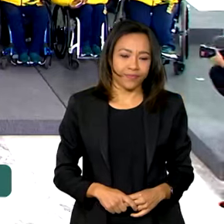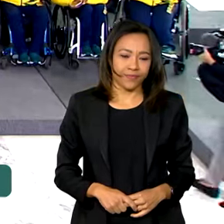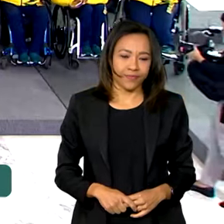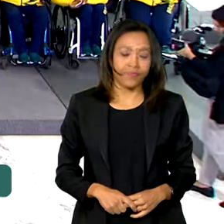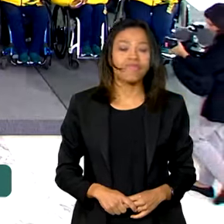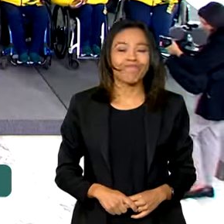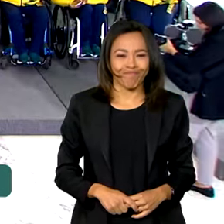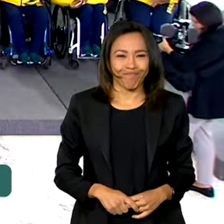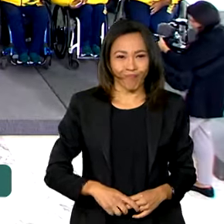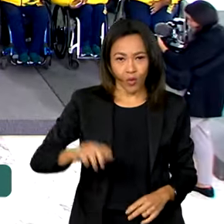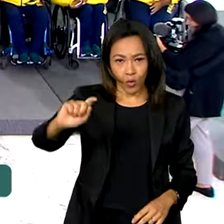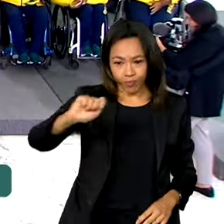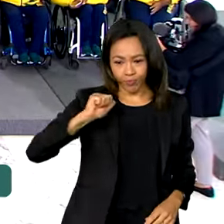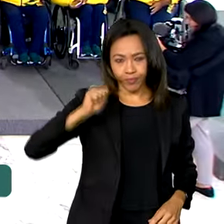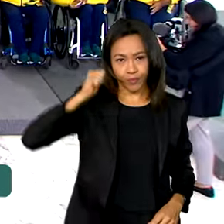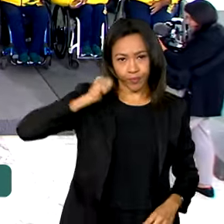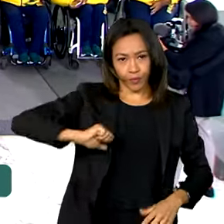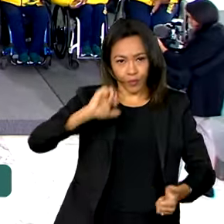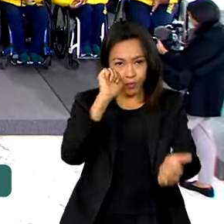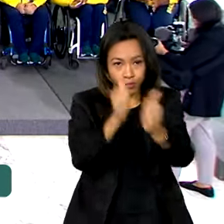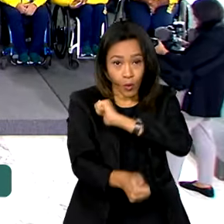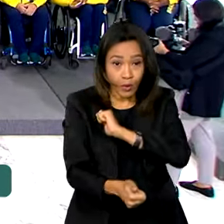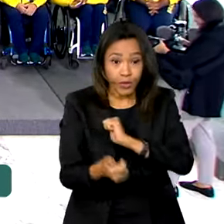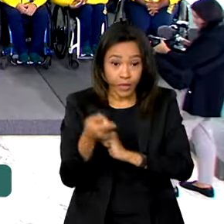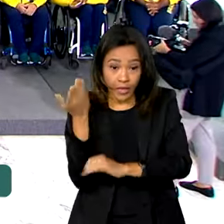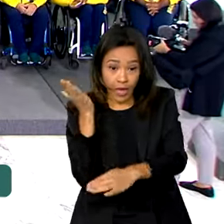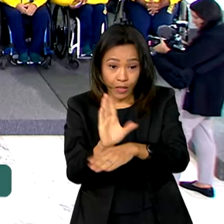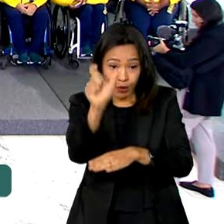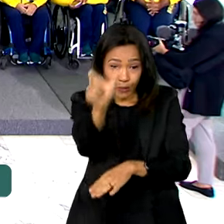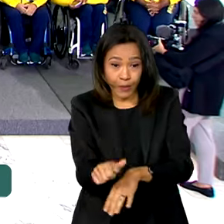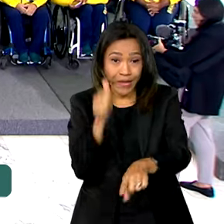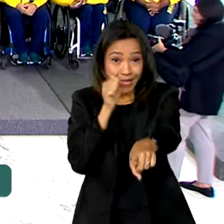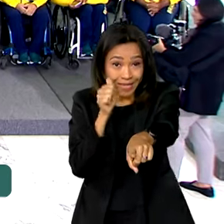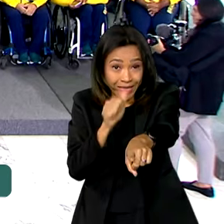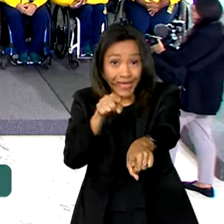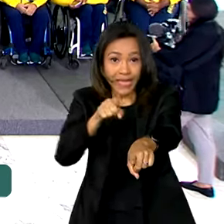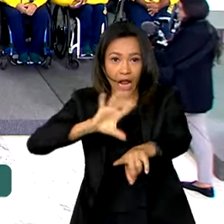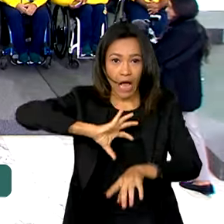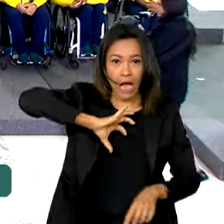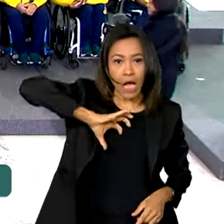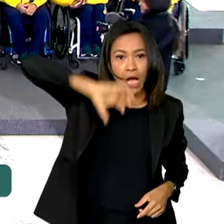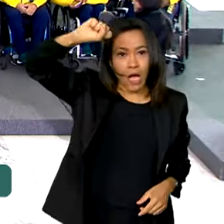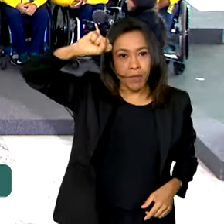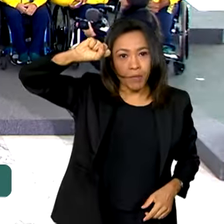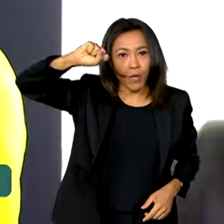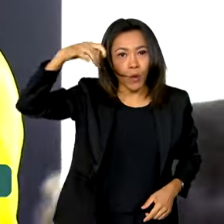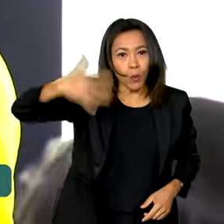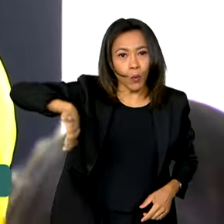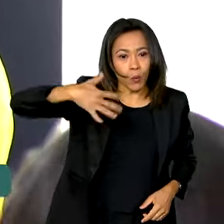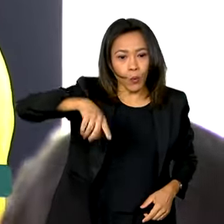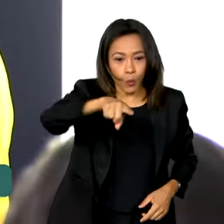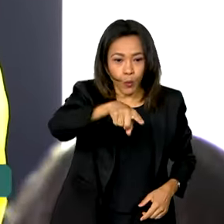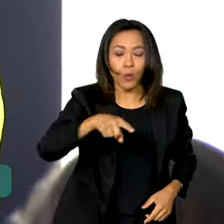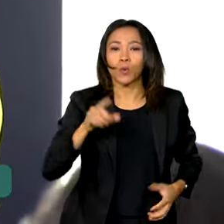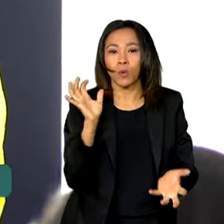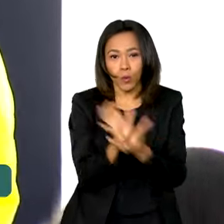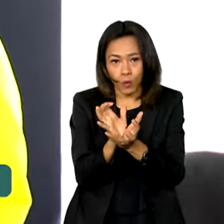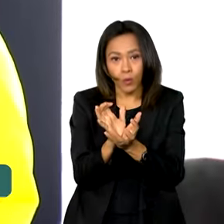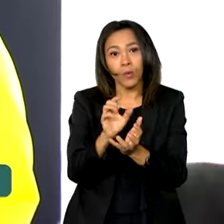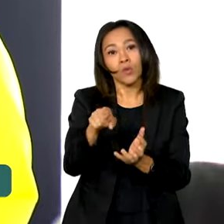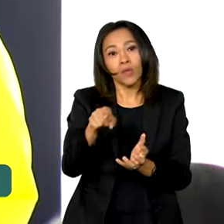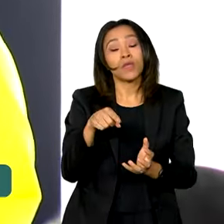O Bolsa Atleta, que fez a diferença na vida da Dandreia, campeã paralímpica de halterofilismo, também foi